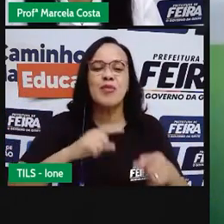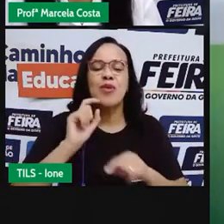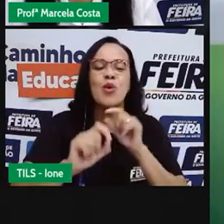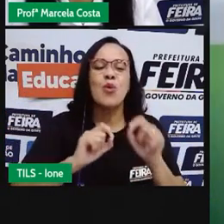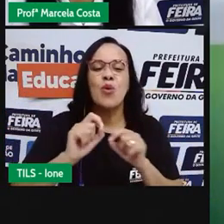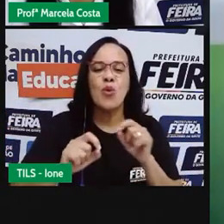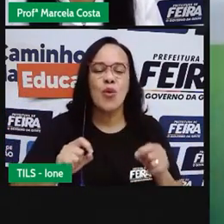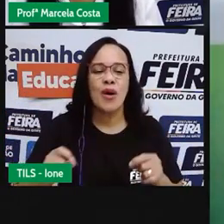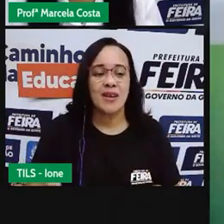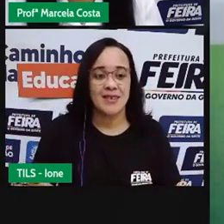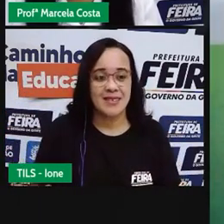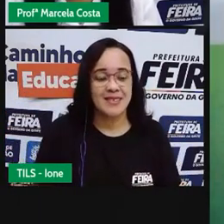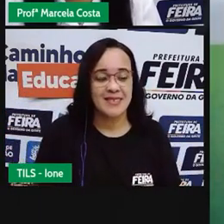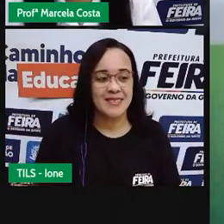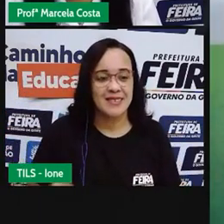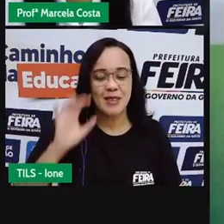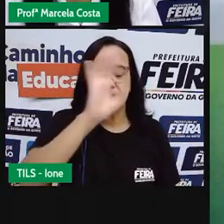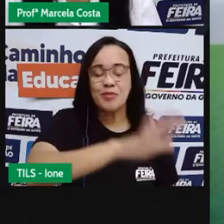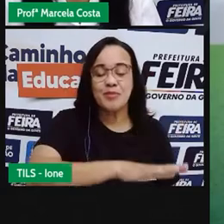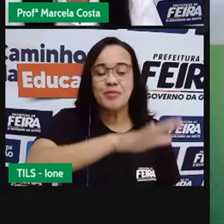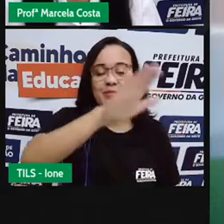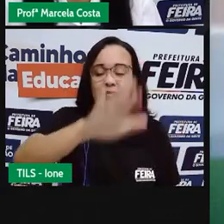Ela vai ir tocando